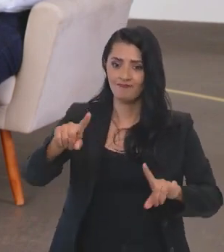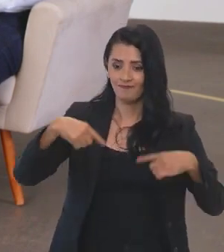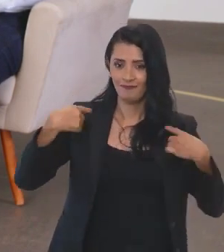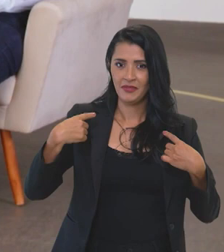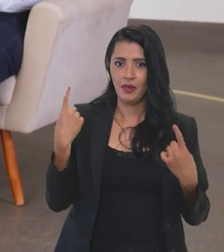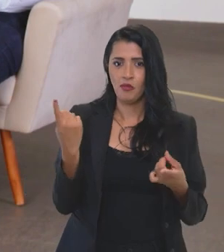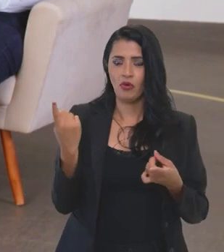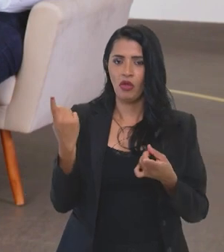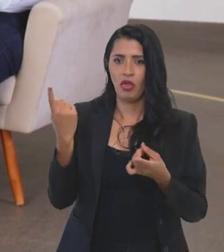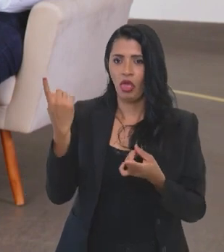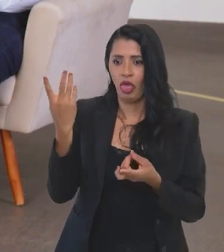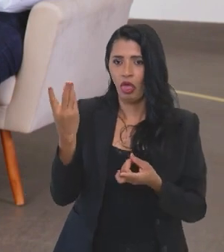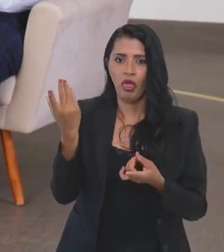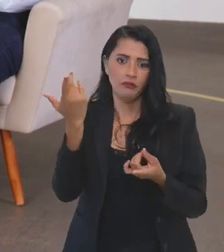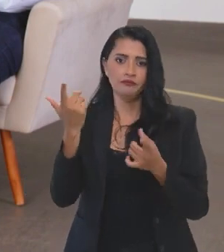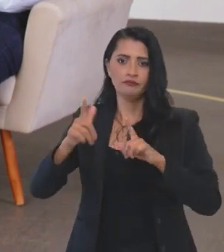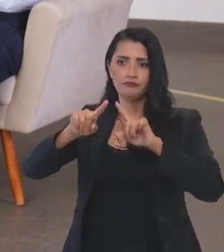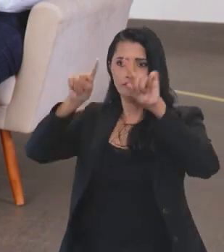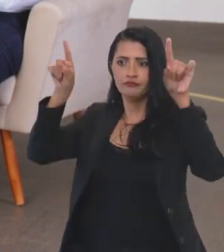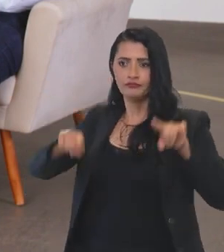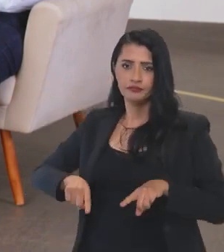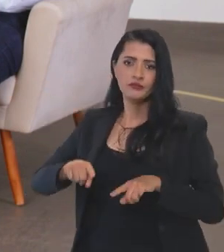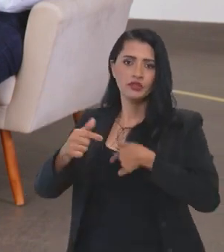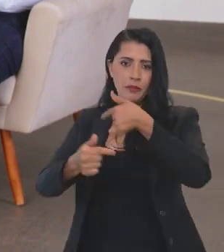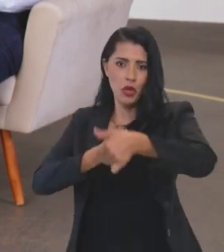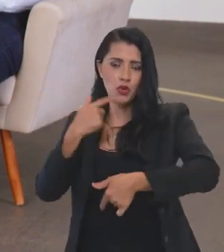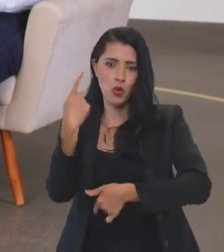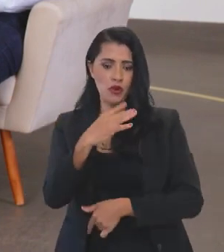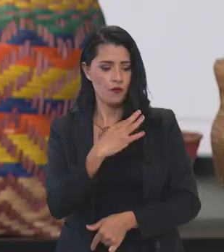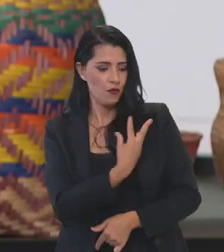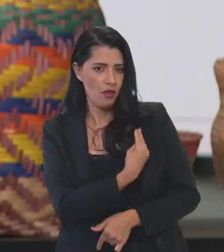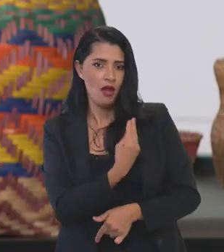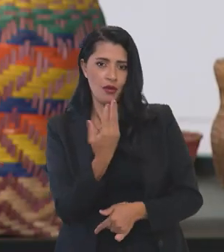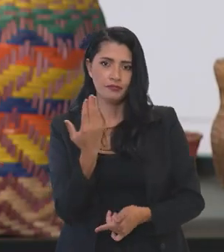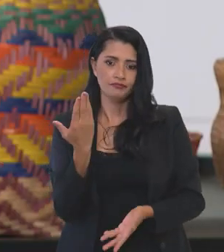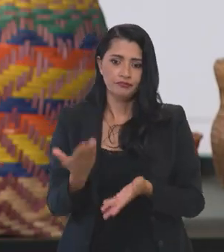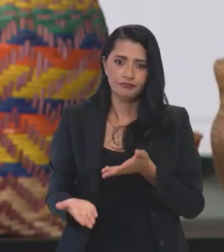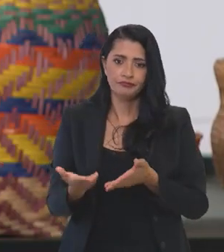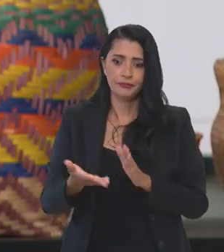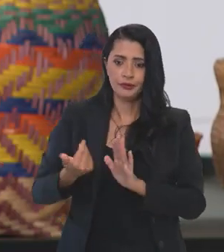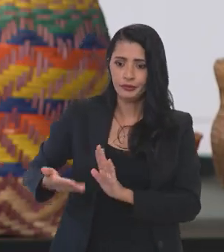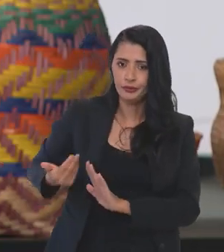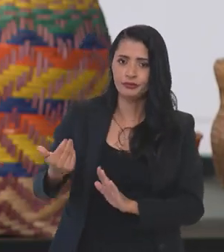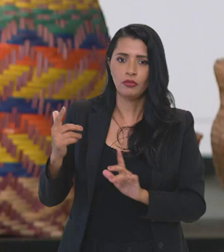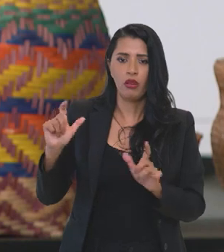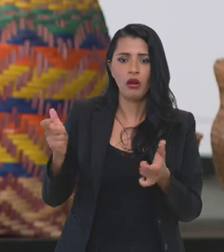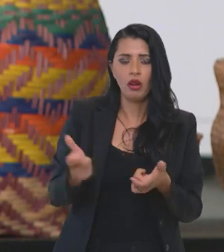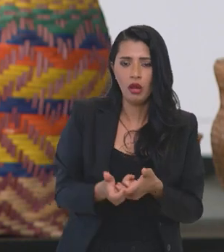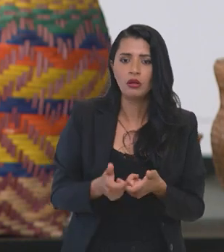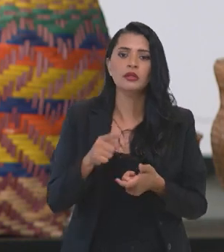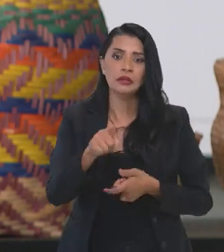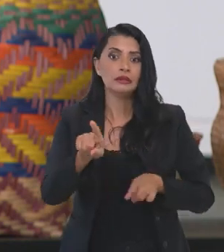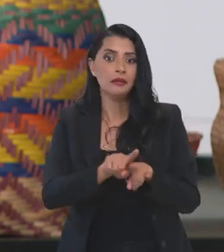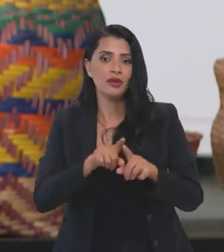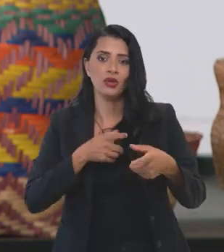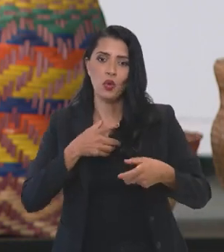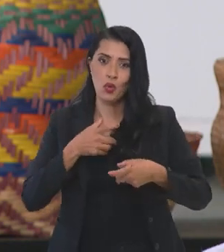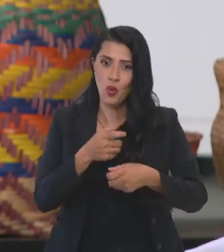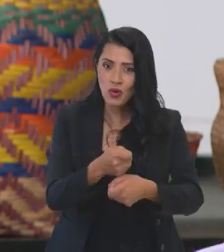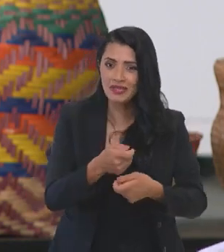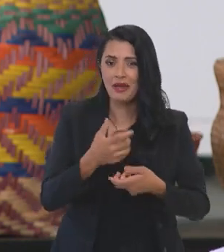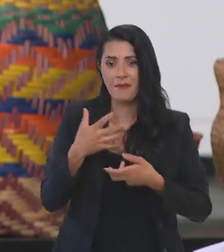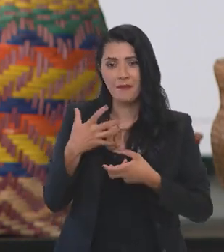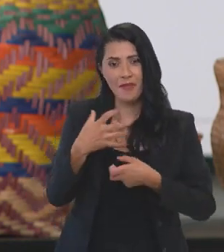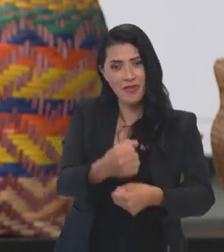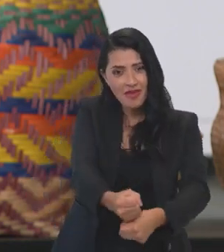porque o desmonte não somente foi no quadro de funcionários da FUNAI, mas também no orçamento. Esses últimos anos, a FUNAI não